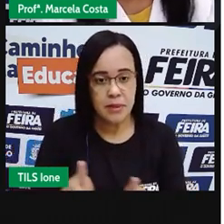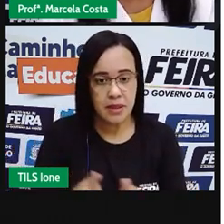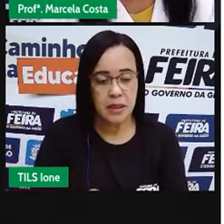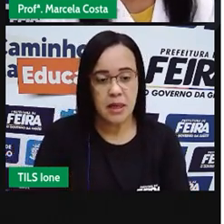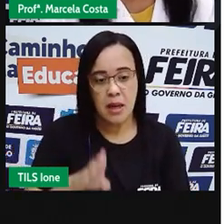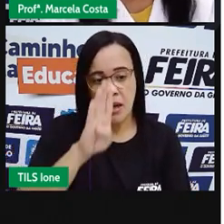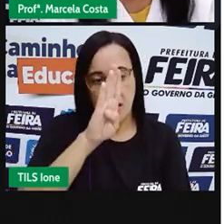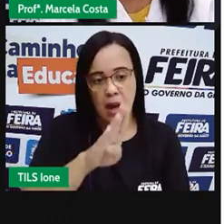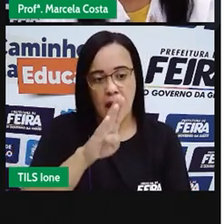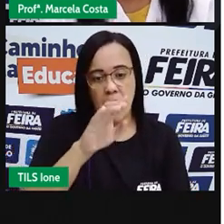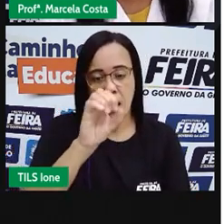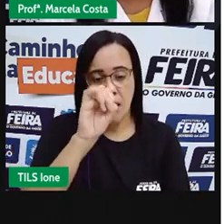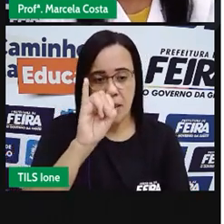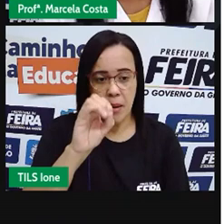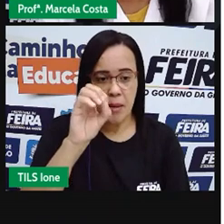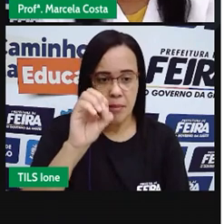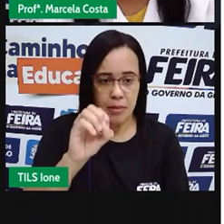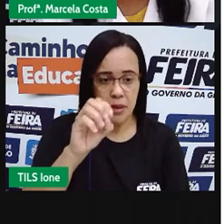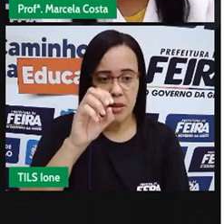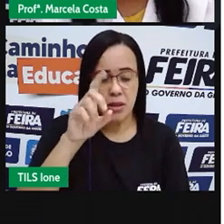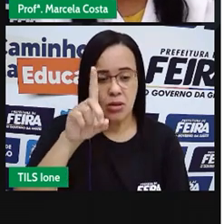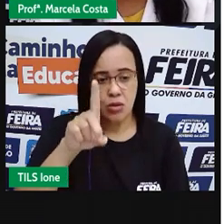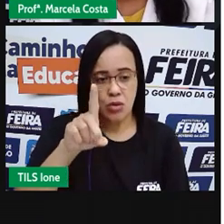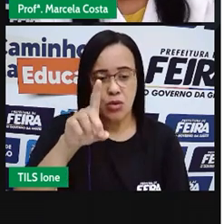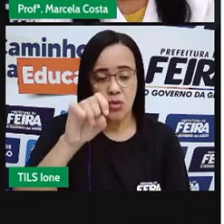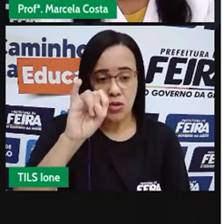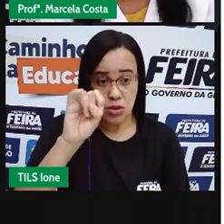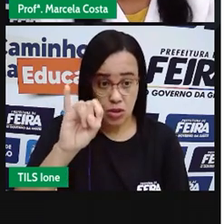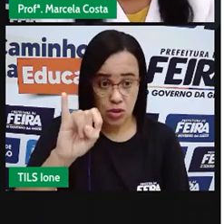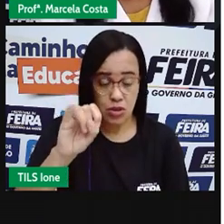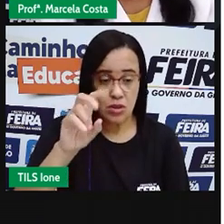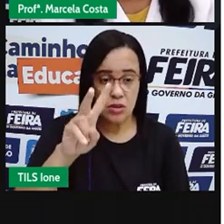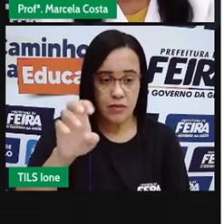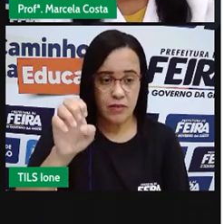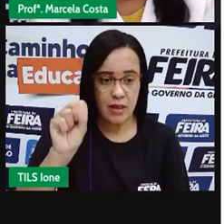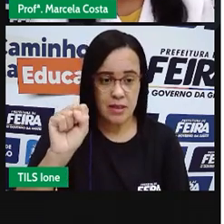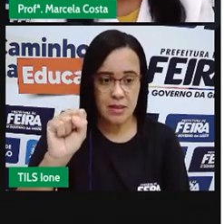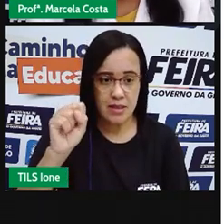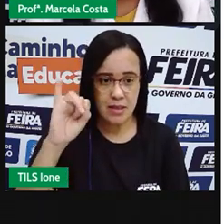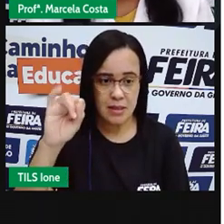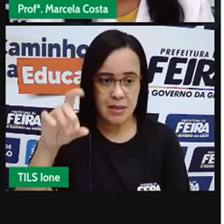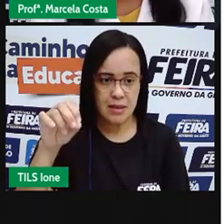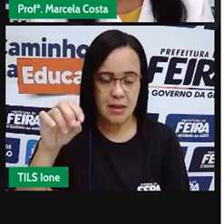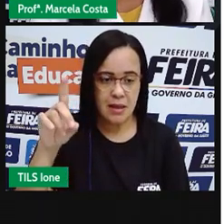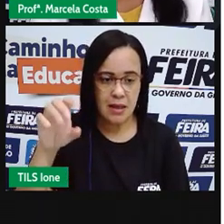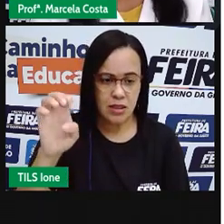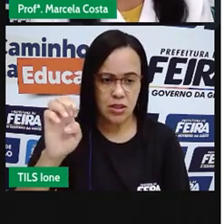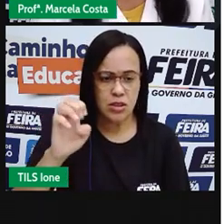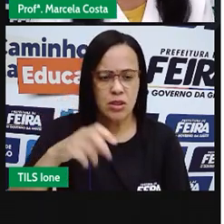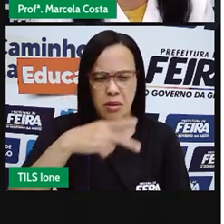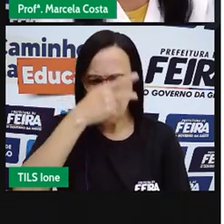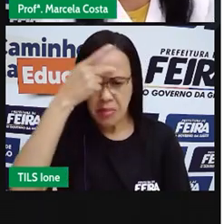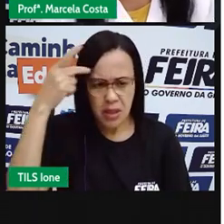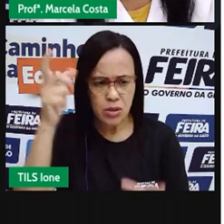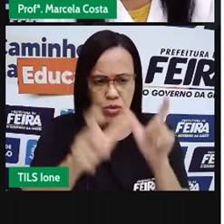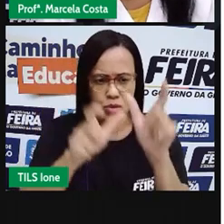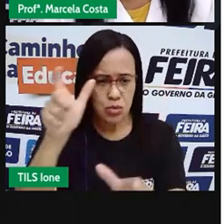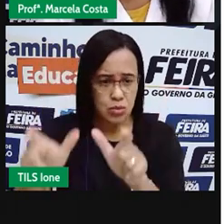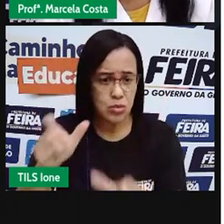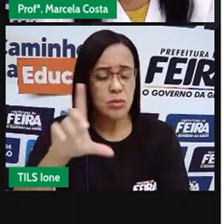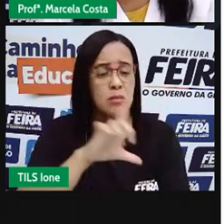biodiversidade, ela é vista nas pessoas, com características físicas diferentes, como